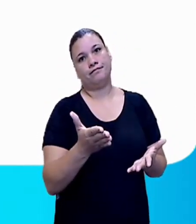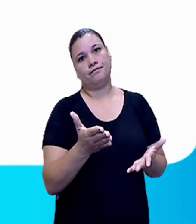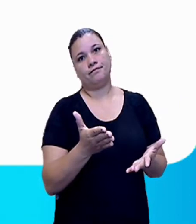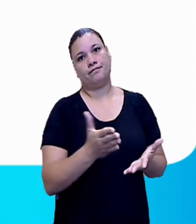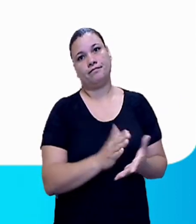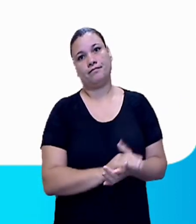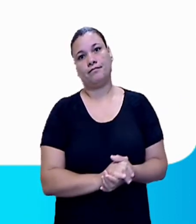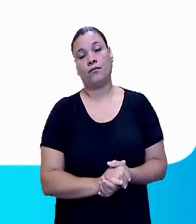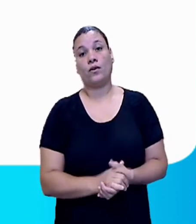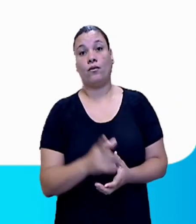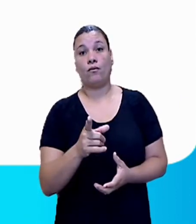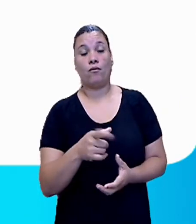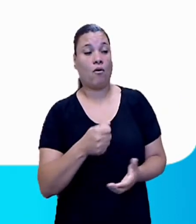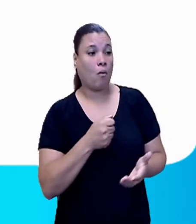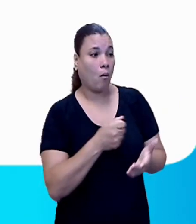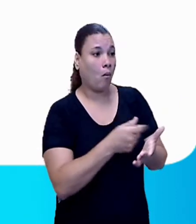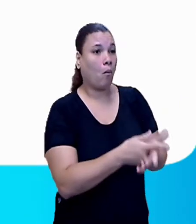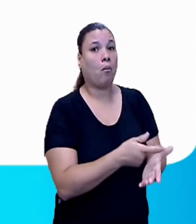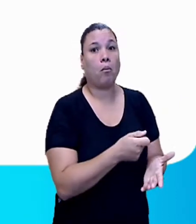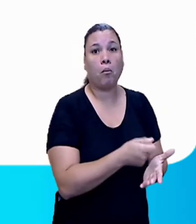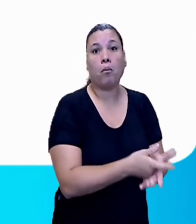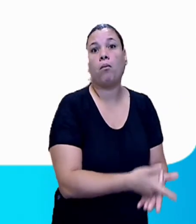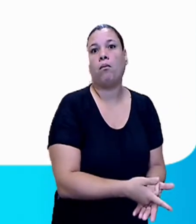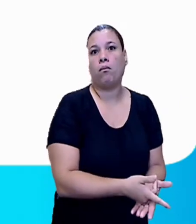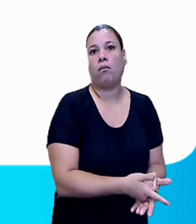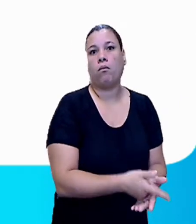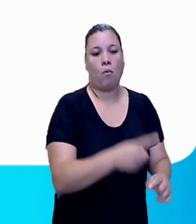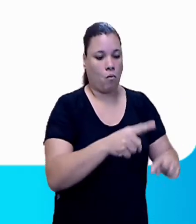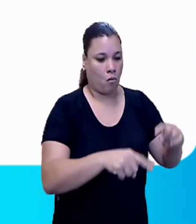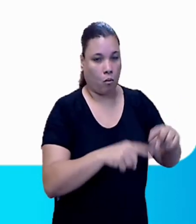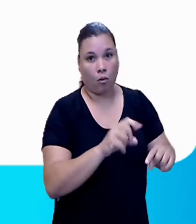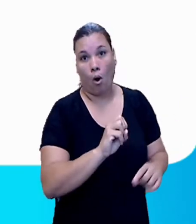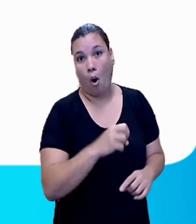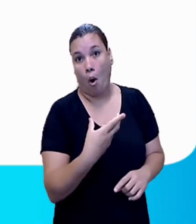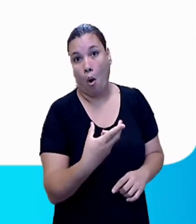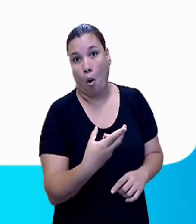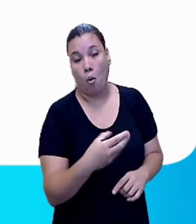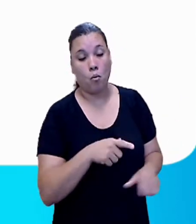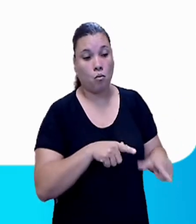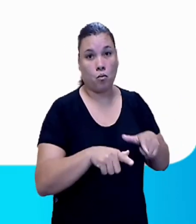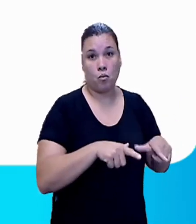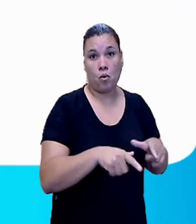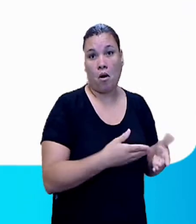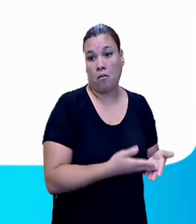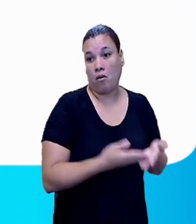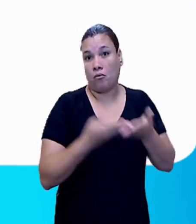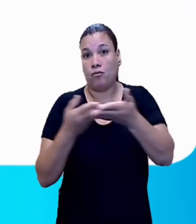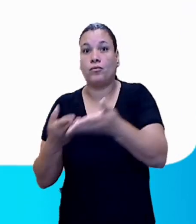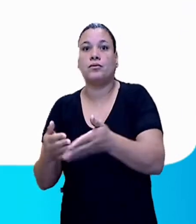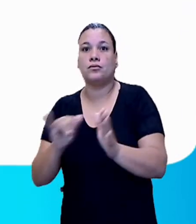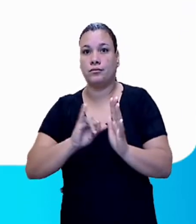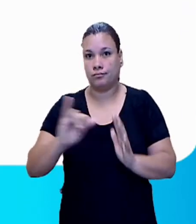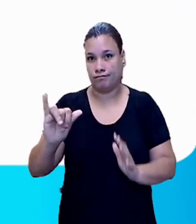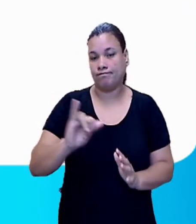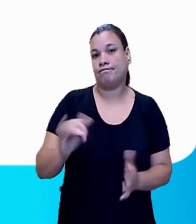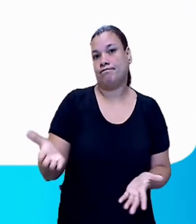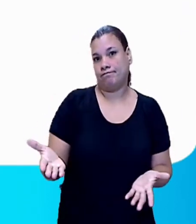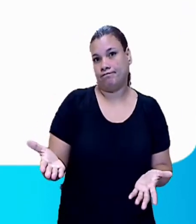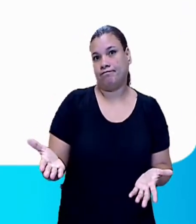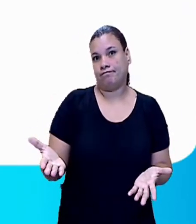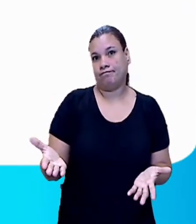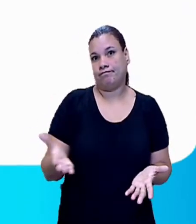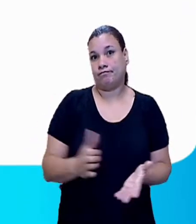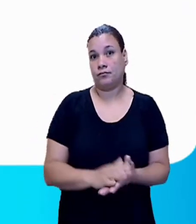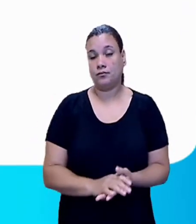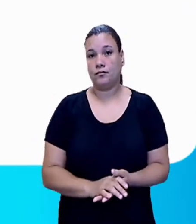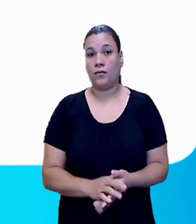serviço. É para que você adquira esse produto. As ferramentas, os publicitários, né? Eles, os